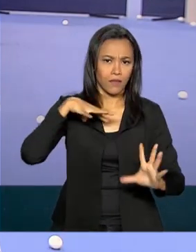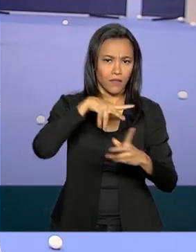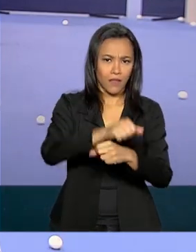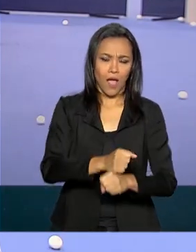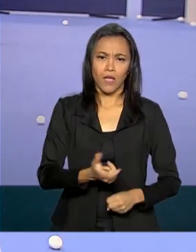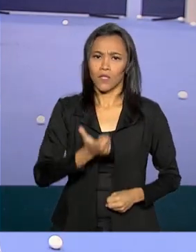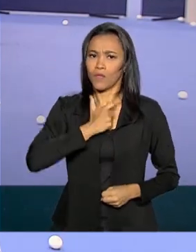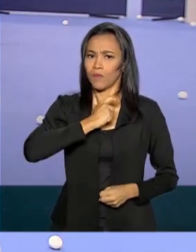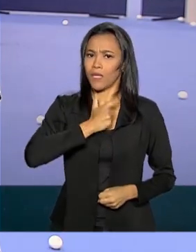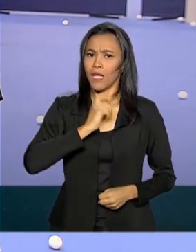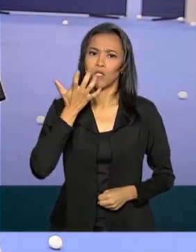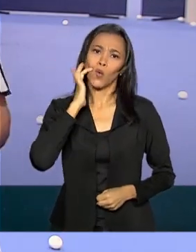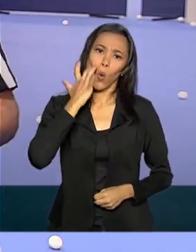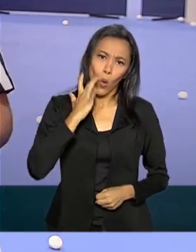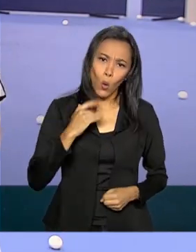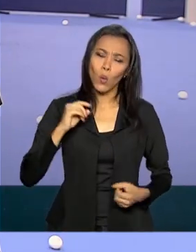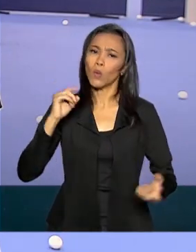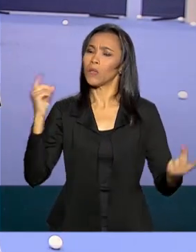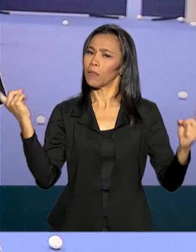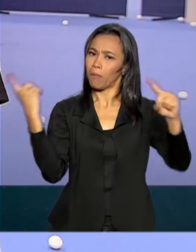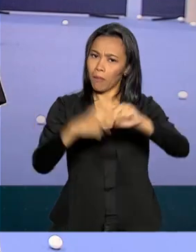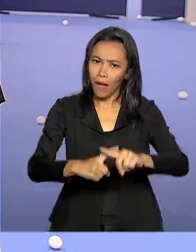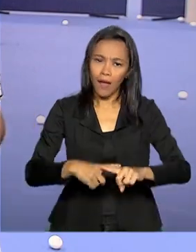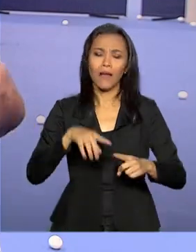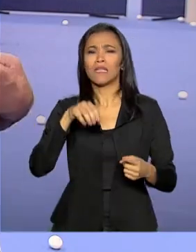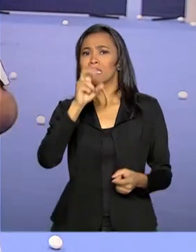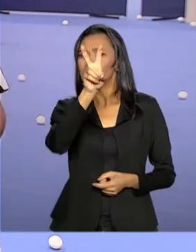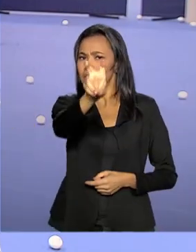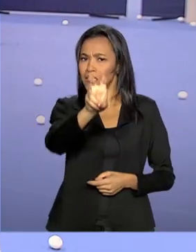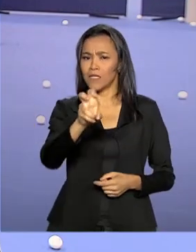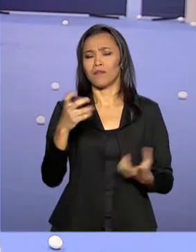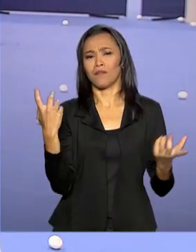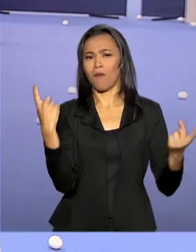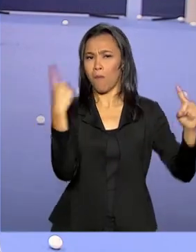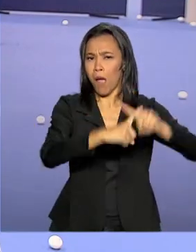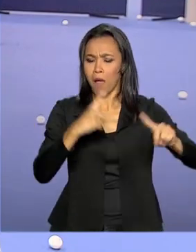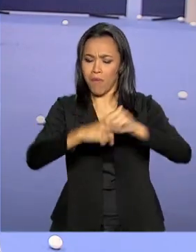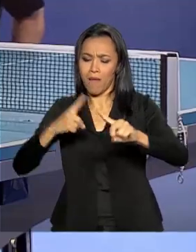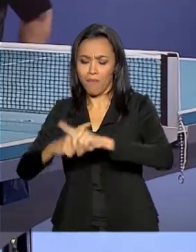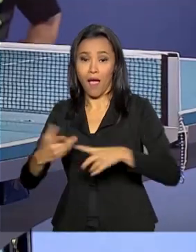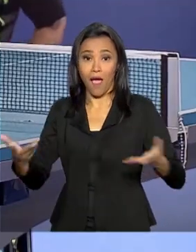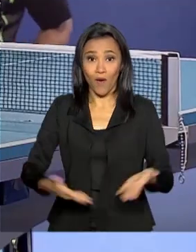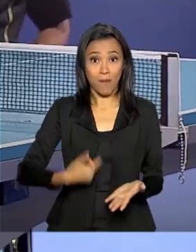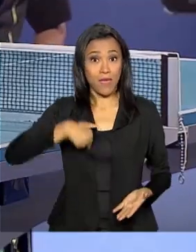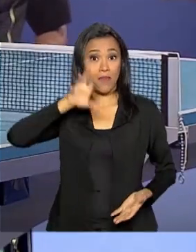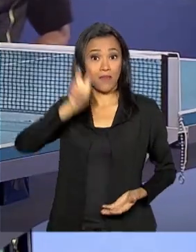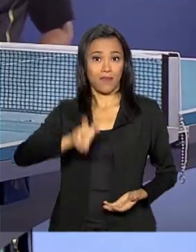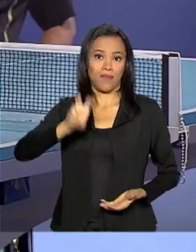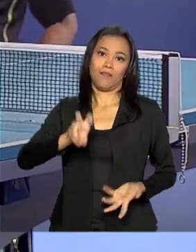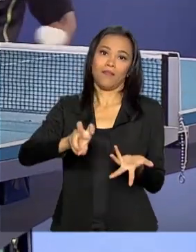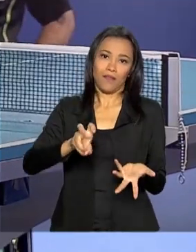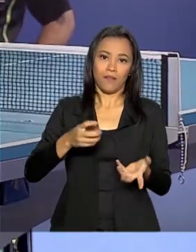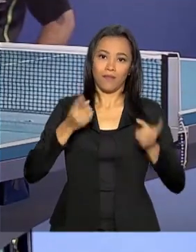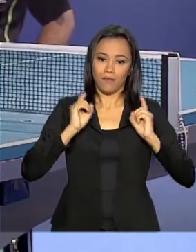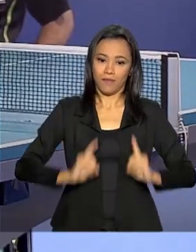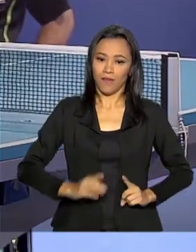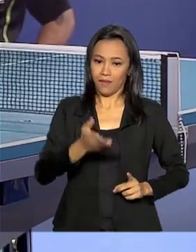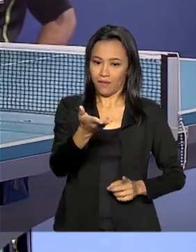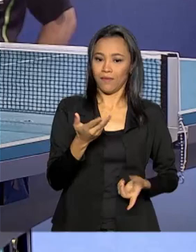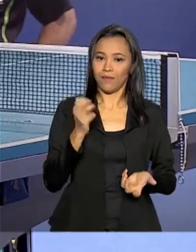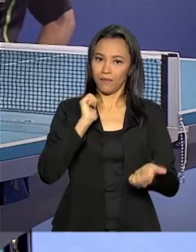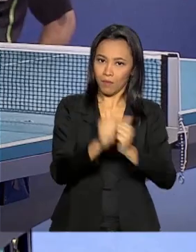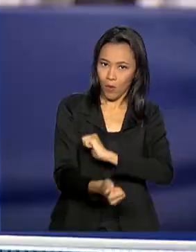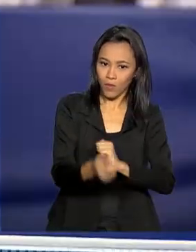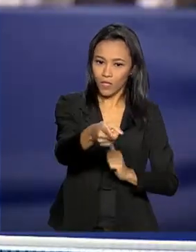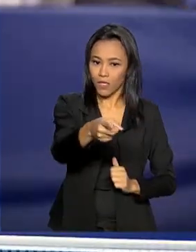competições internacionais. Disputei cinco campeonatos mundiais, estou indo agora para a quinta Paralimpíada. Além do amor pelo esporte, ele conta com o